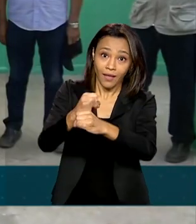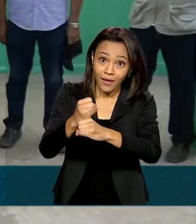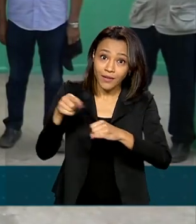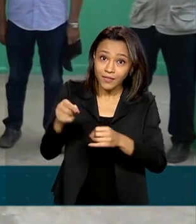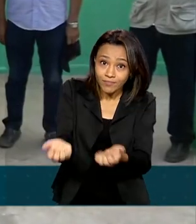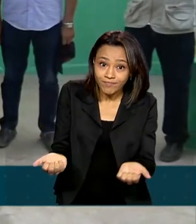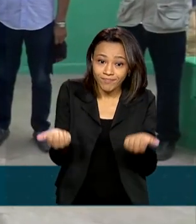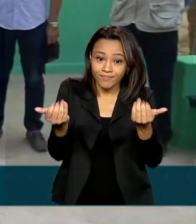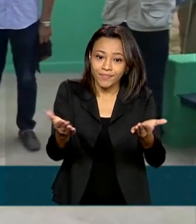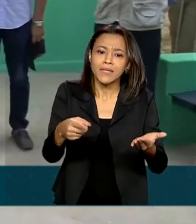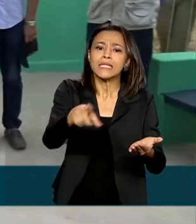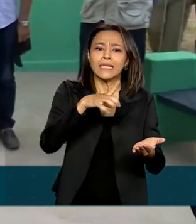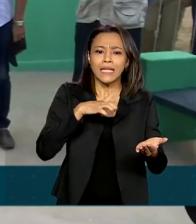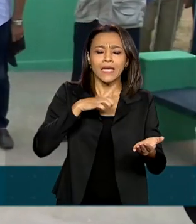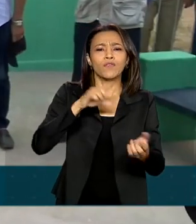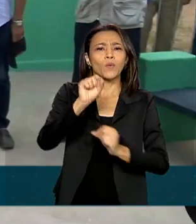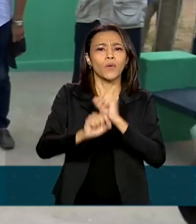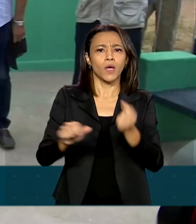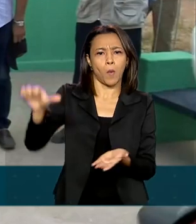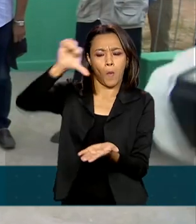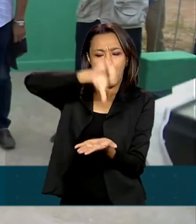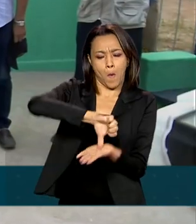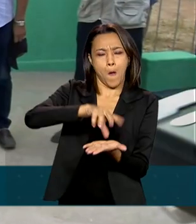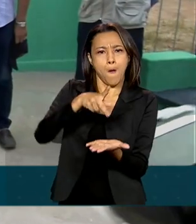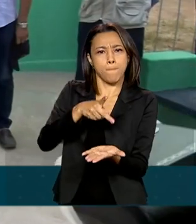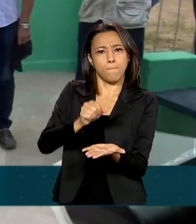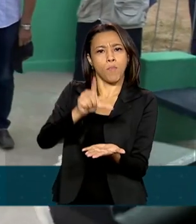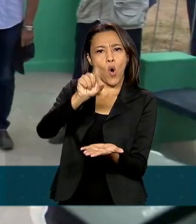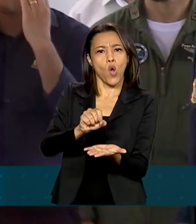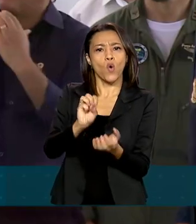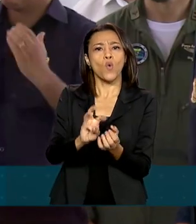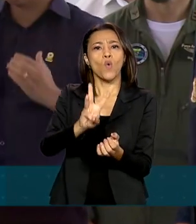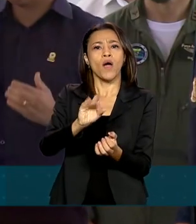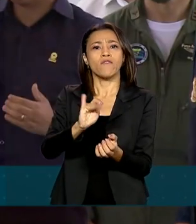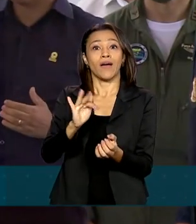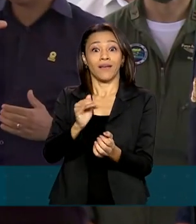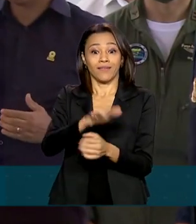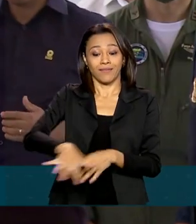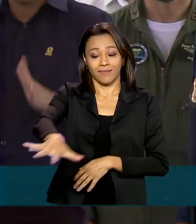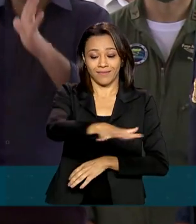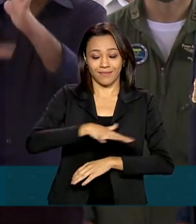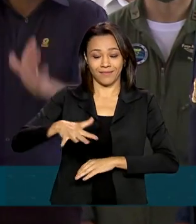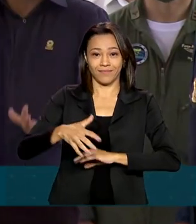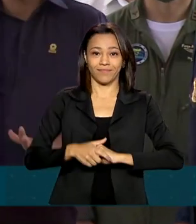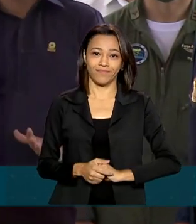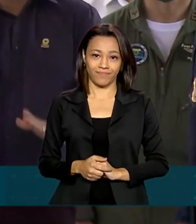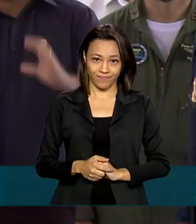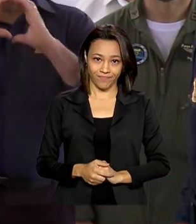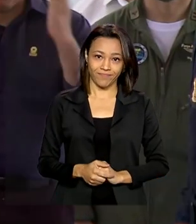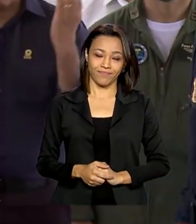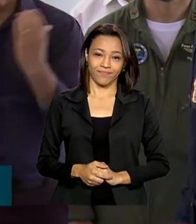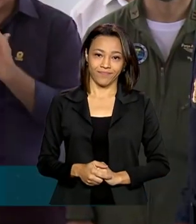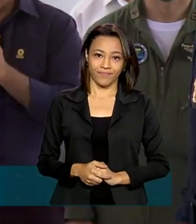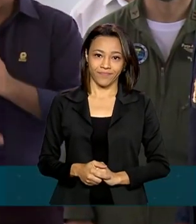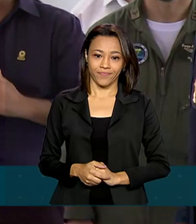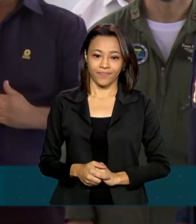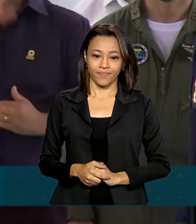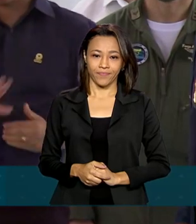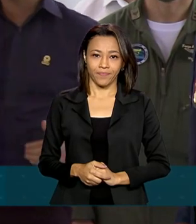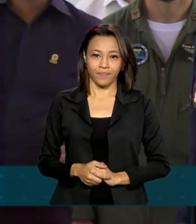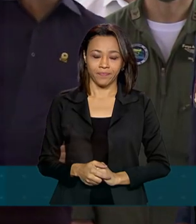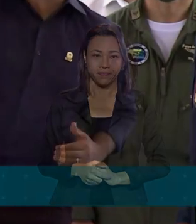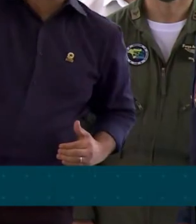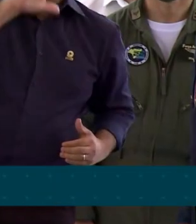povoado recebeu um polo do programa Wi-Fi na Praça. É a primeira comunidade no Brasil que está